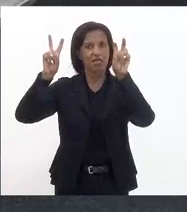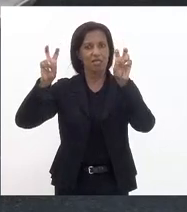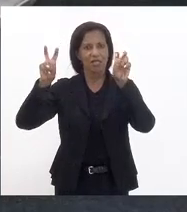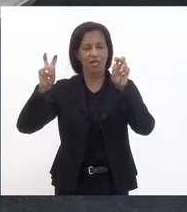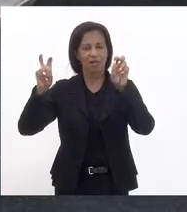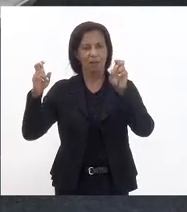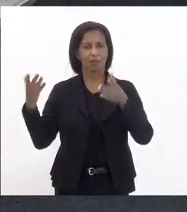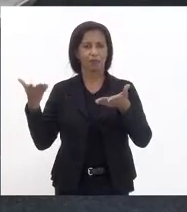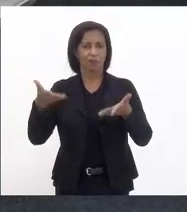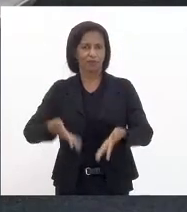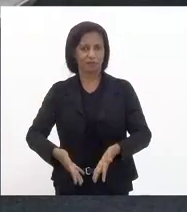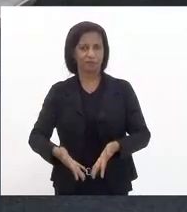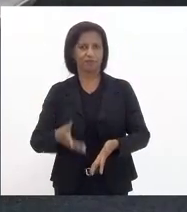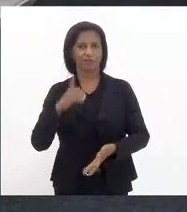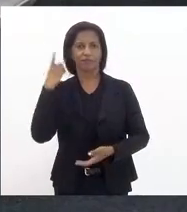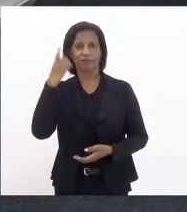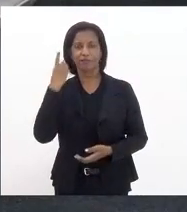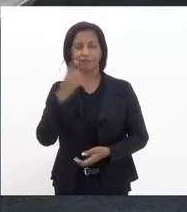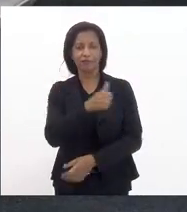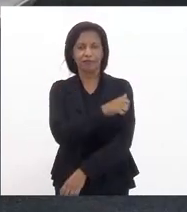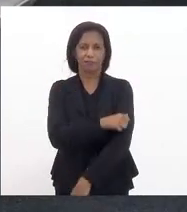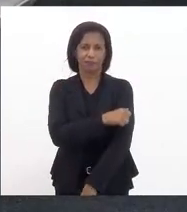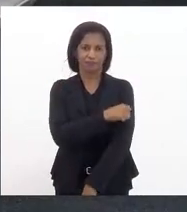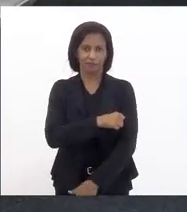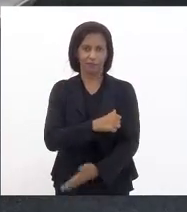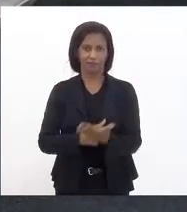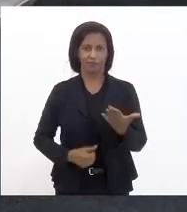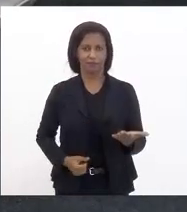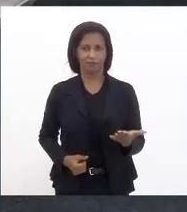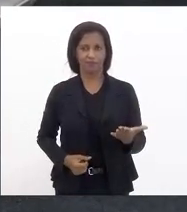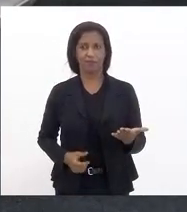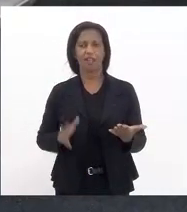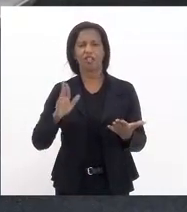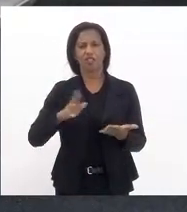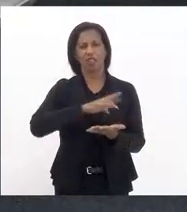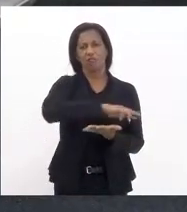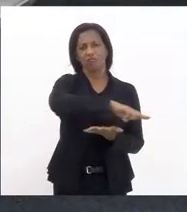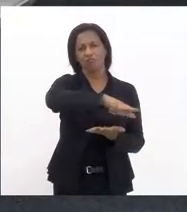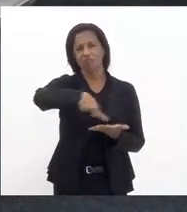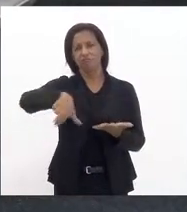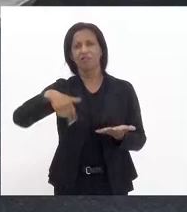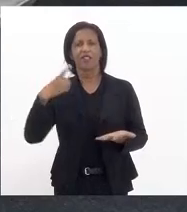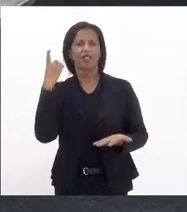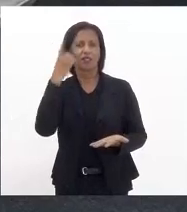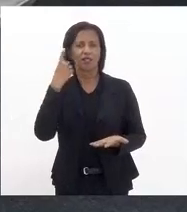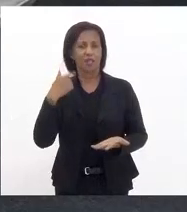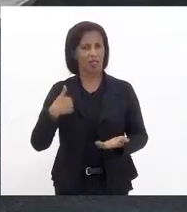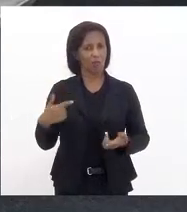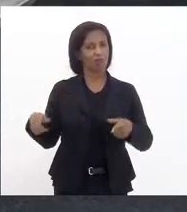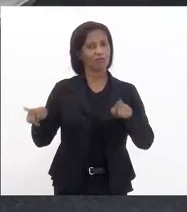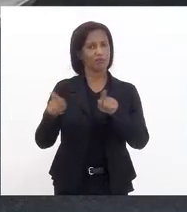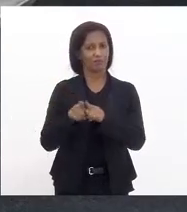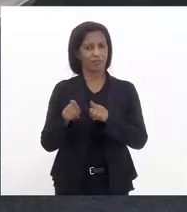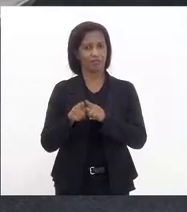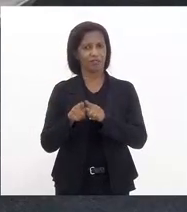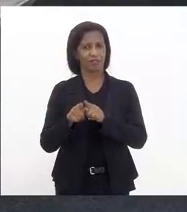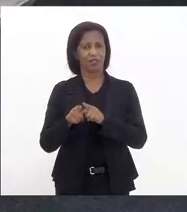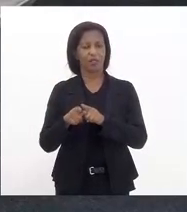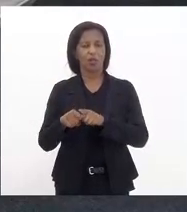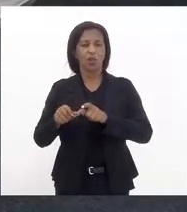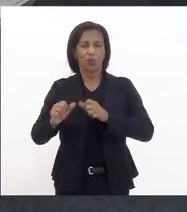trazido aqui pela deputada enfermeira Regiane vários parlamentares inclusive eu nos